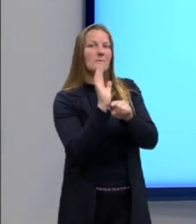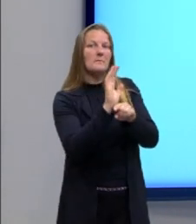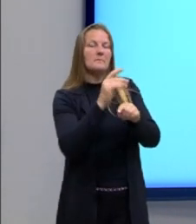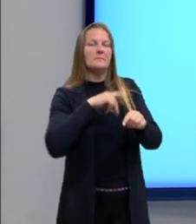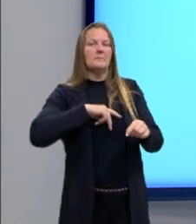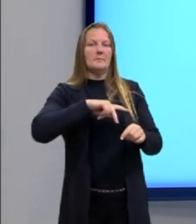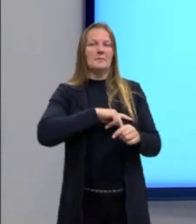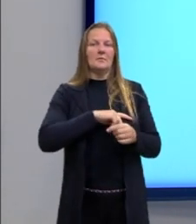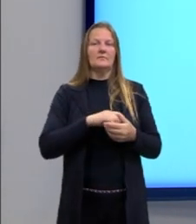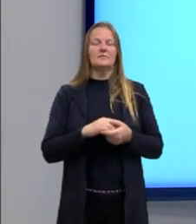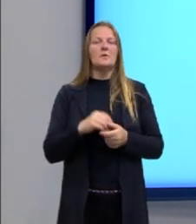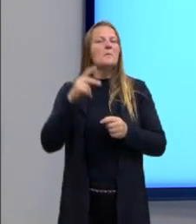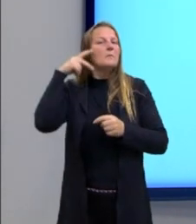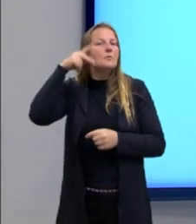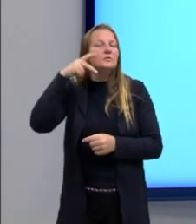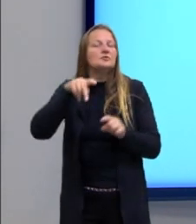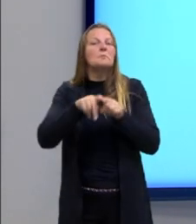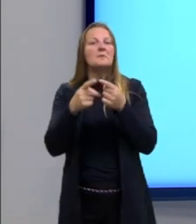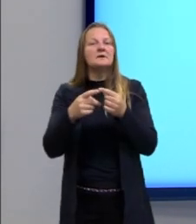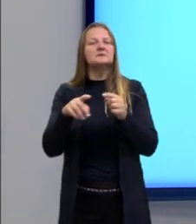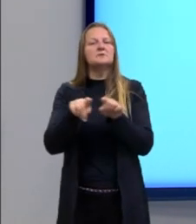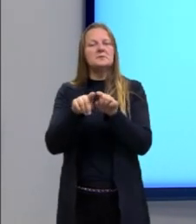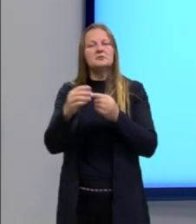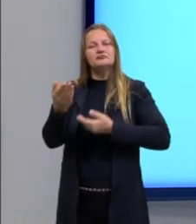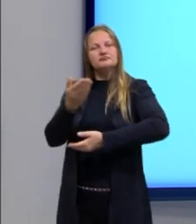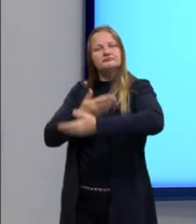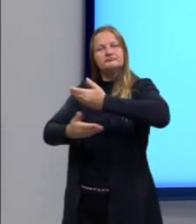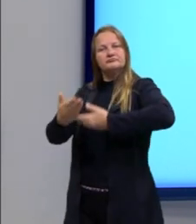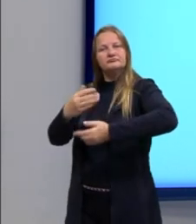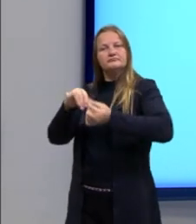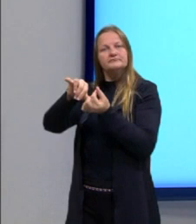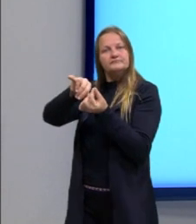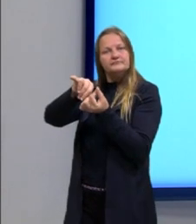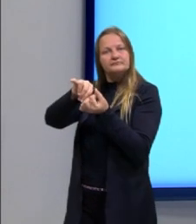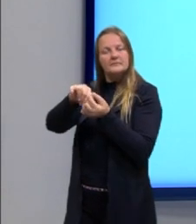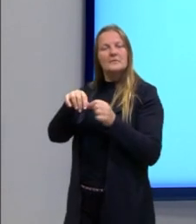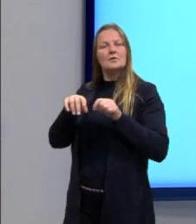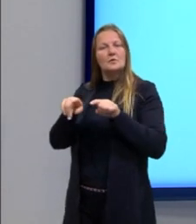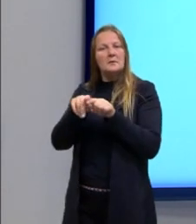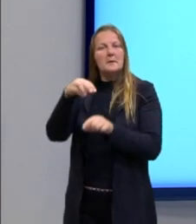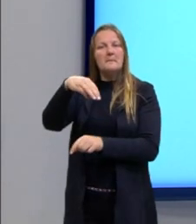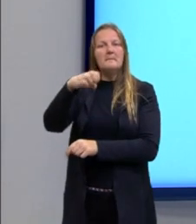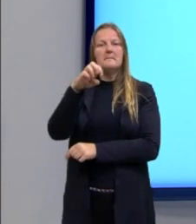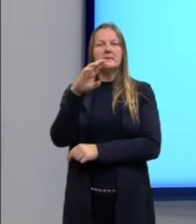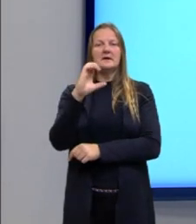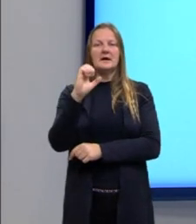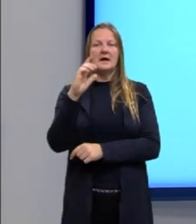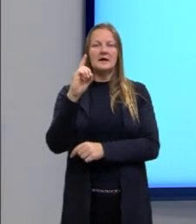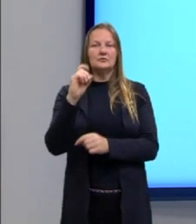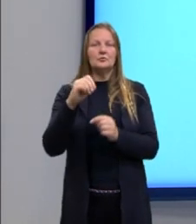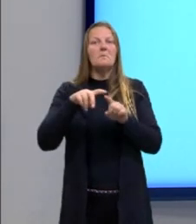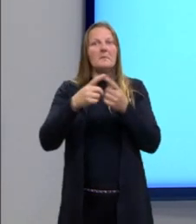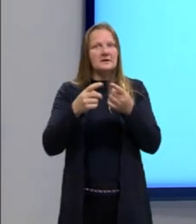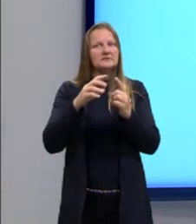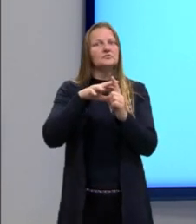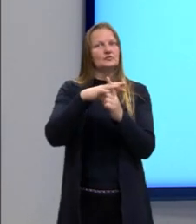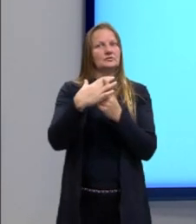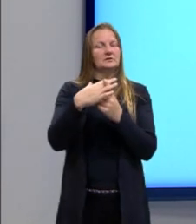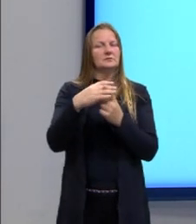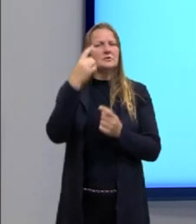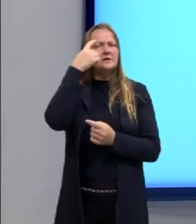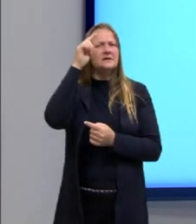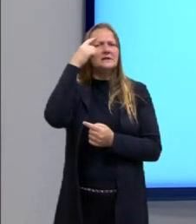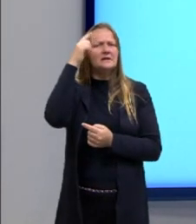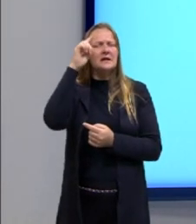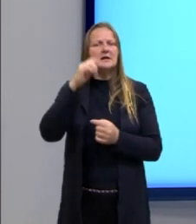política, mas conversa com o mercado, então ele atua também como um país socialista, tá? Essas ideias,